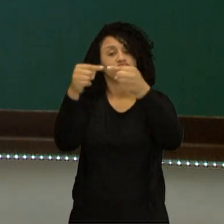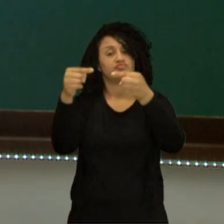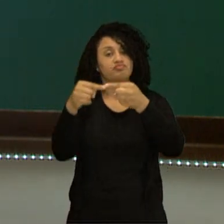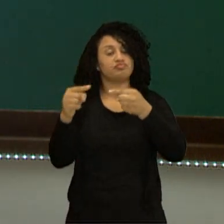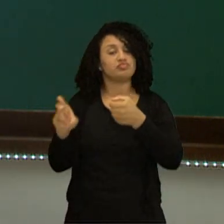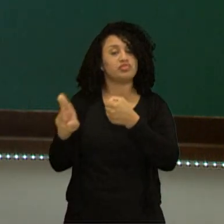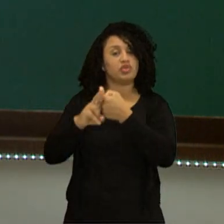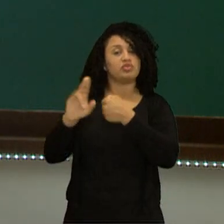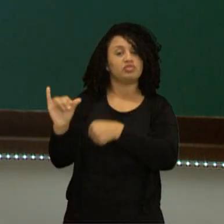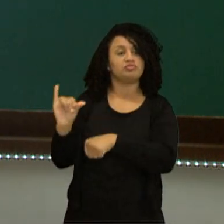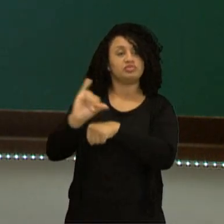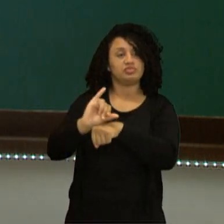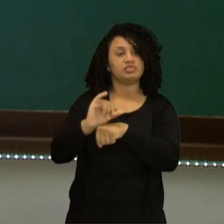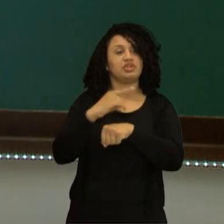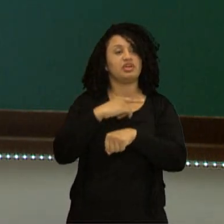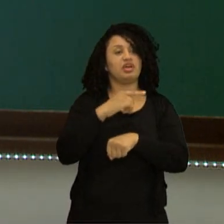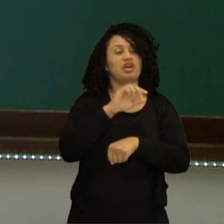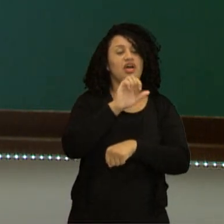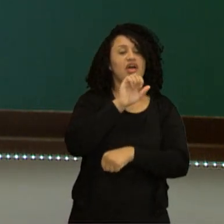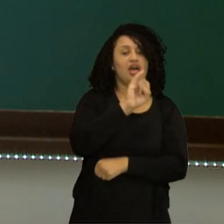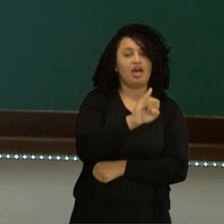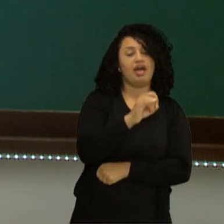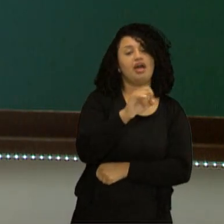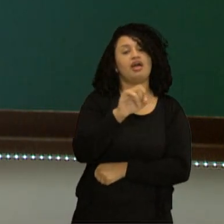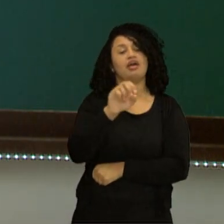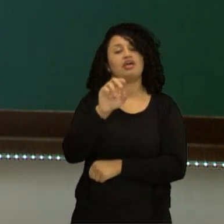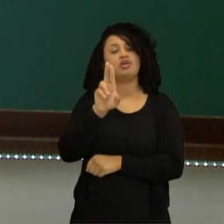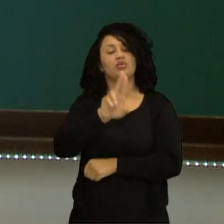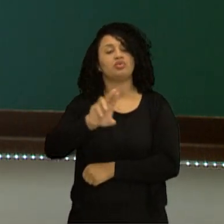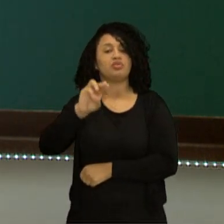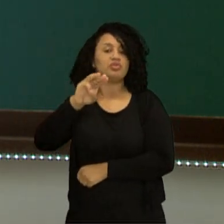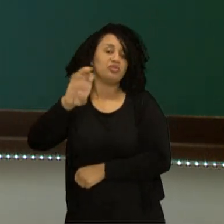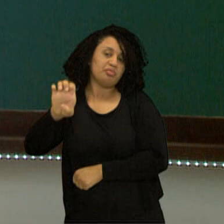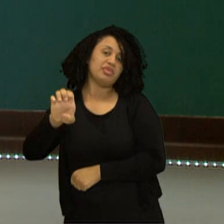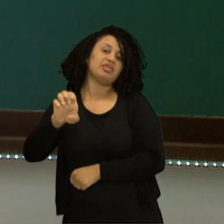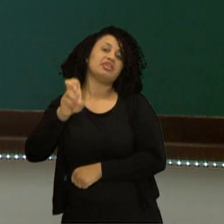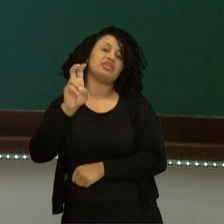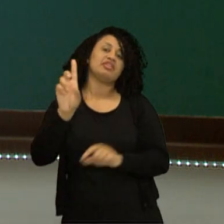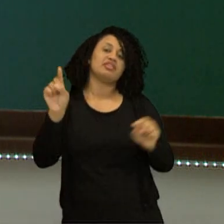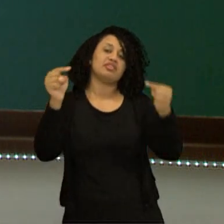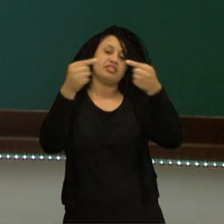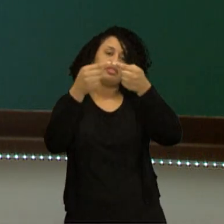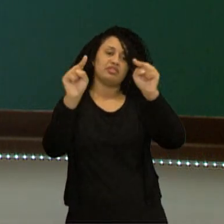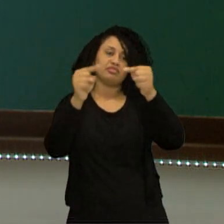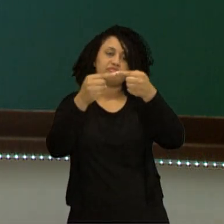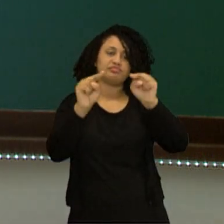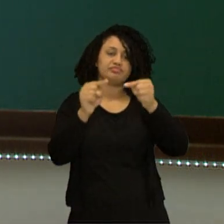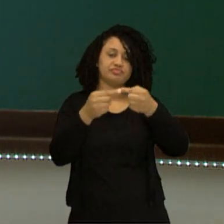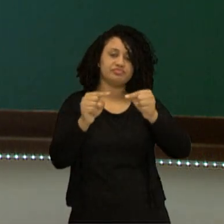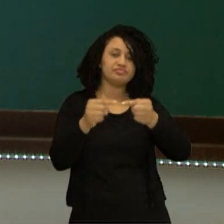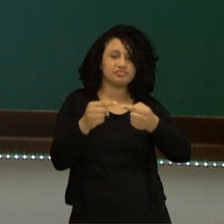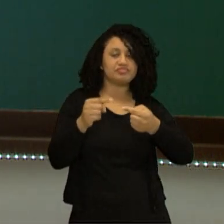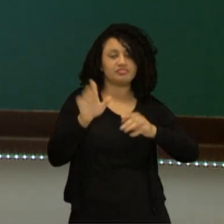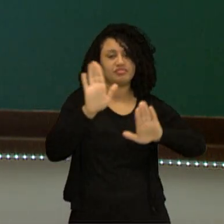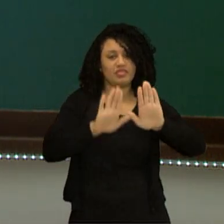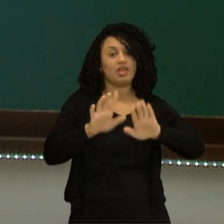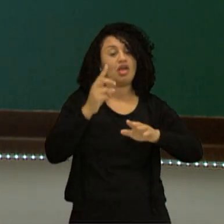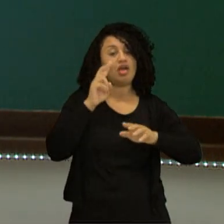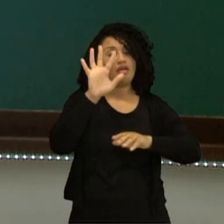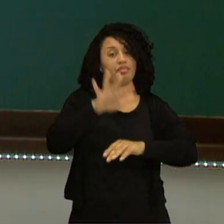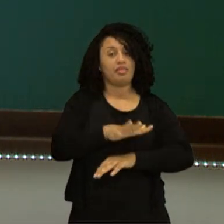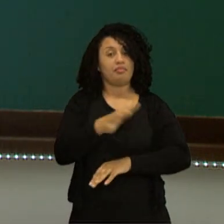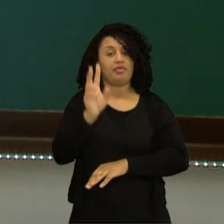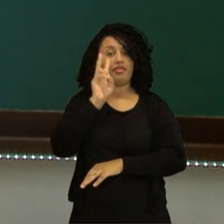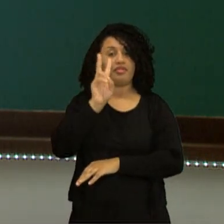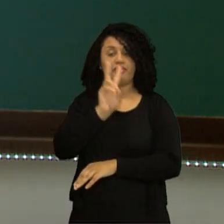Quando eu tenho o sujeito I, eu vou usar o me, sempre correspondendo, cuidado com isso. O you,